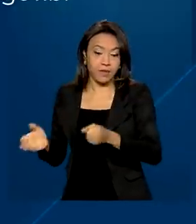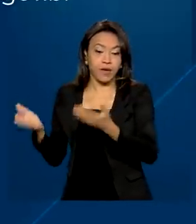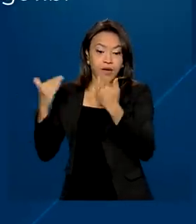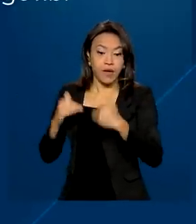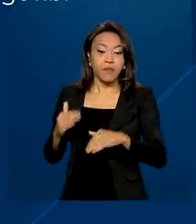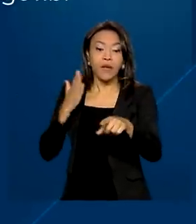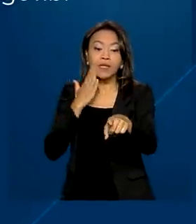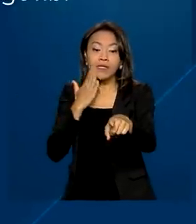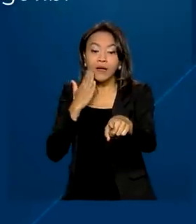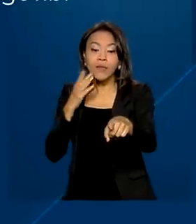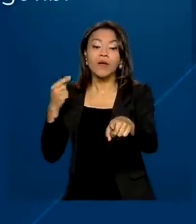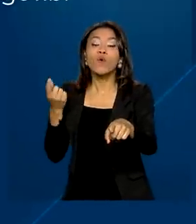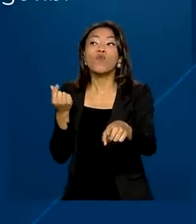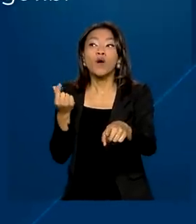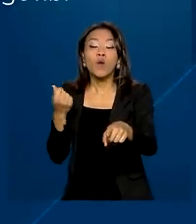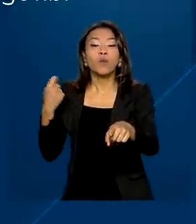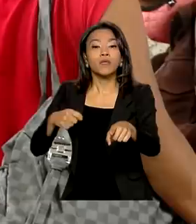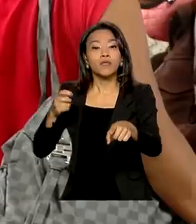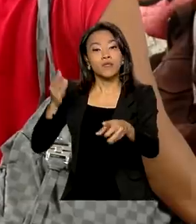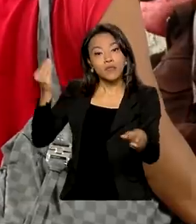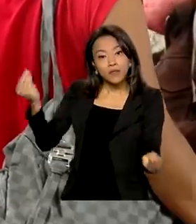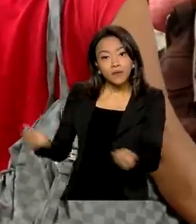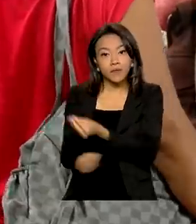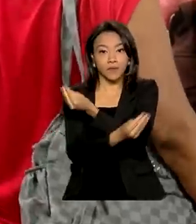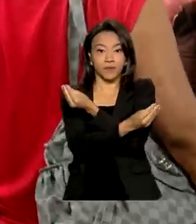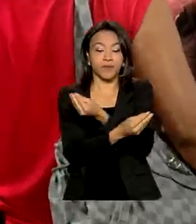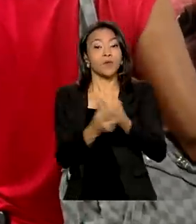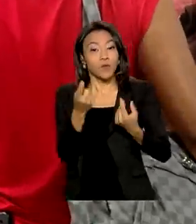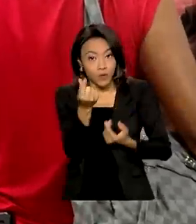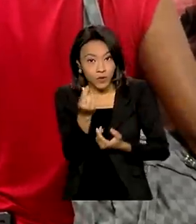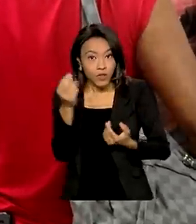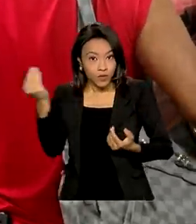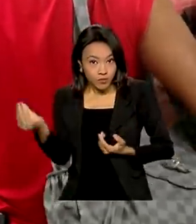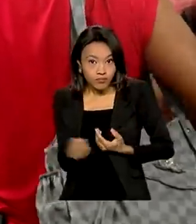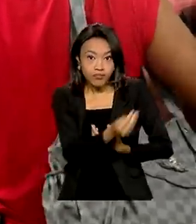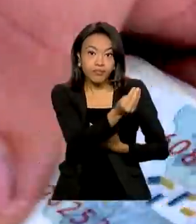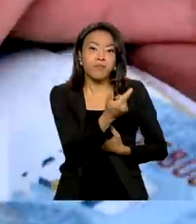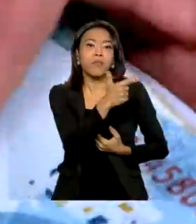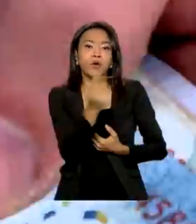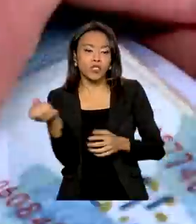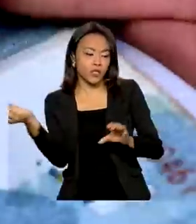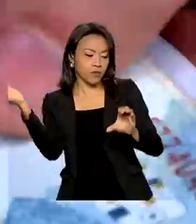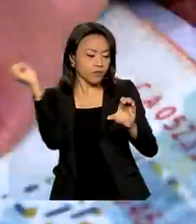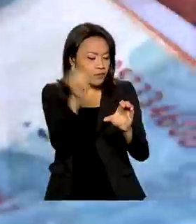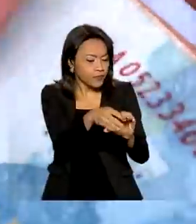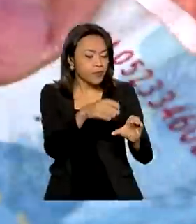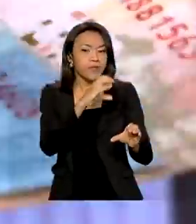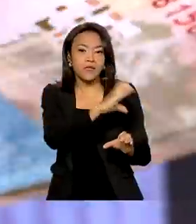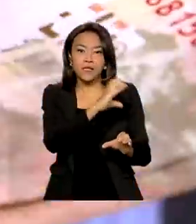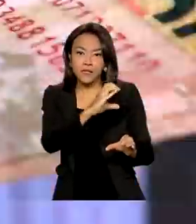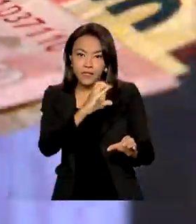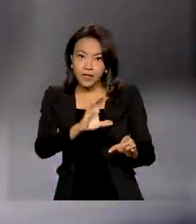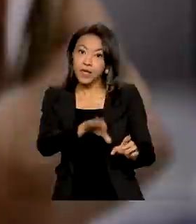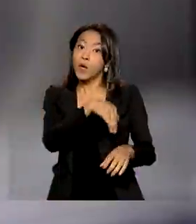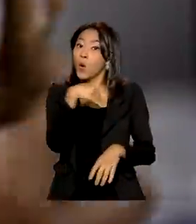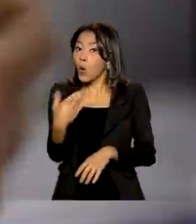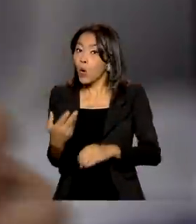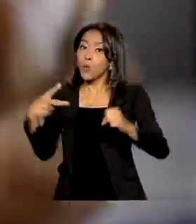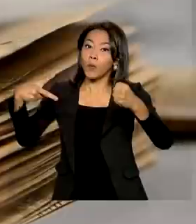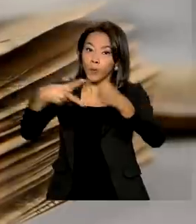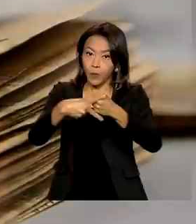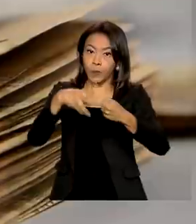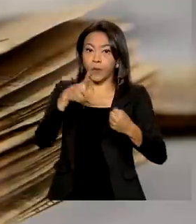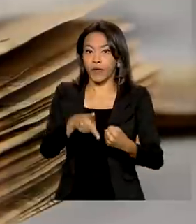será possível solicitar a transferência. O dinheiro poderá ser creditado em conta corrente ou em conta PIX. O Banco